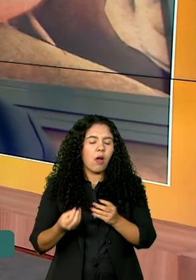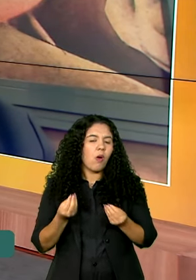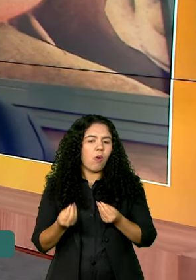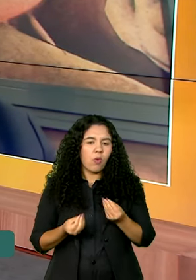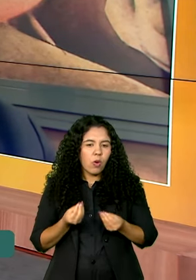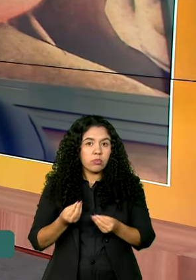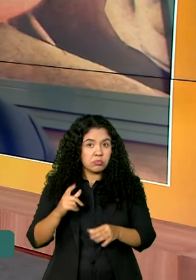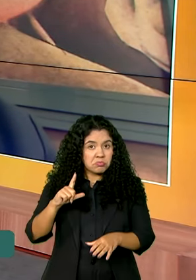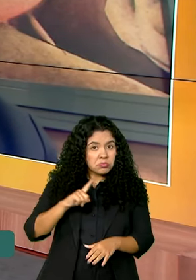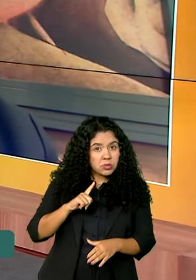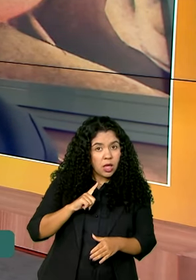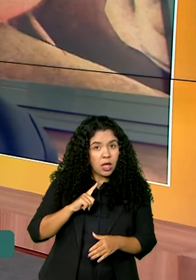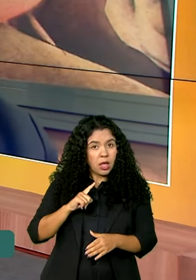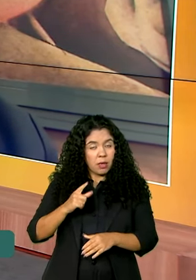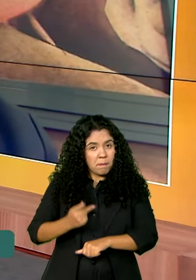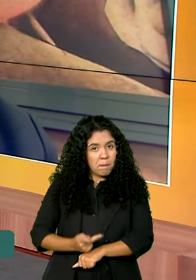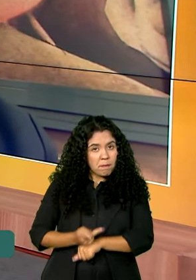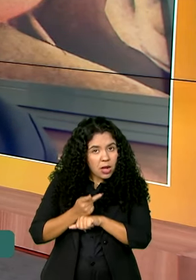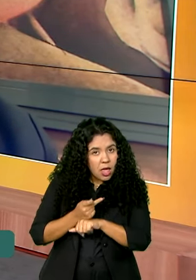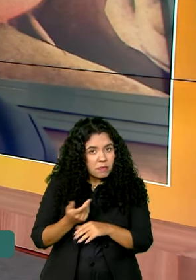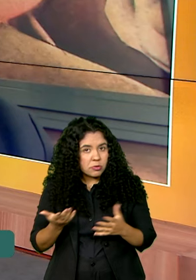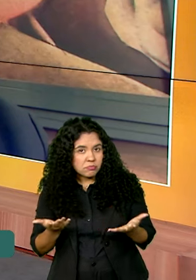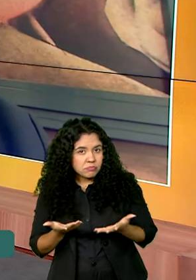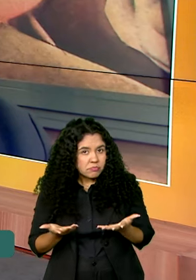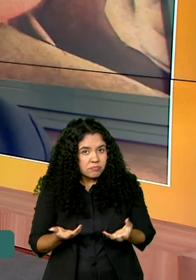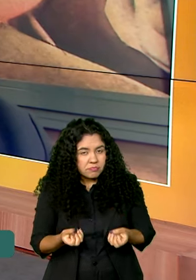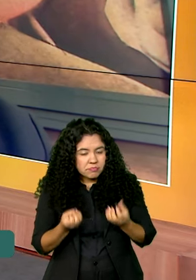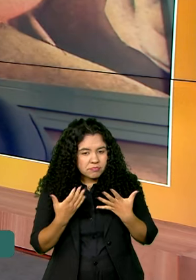premiação prevista para esses participantes?